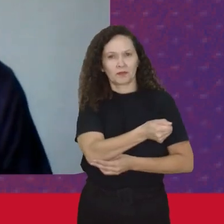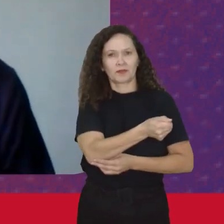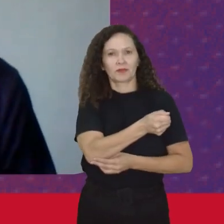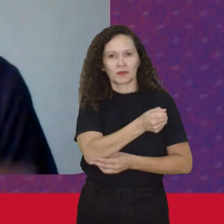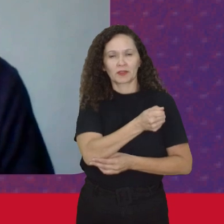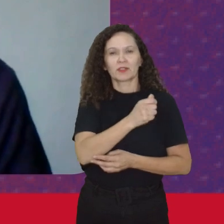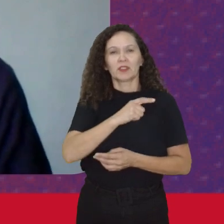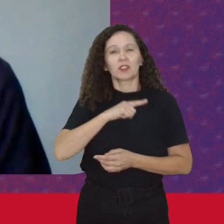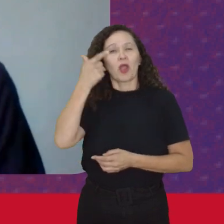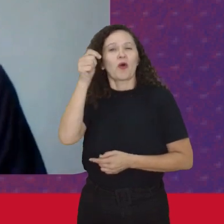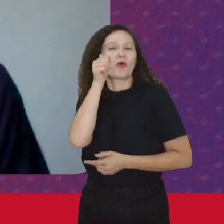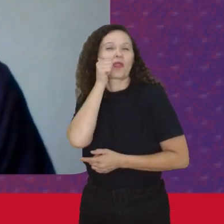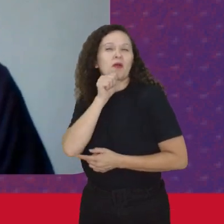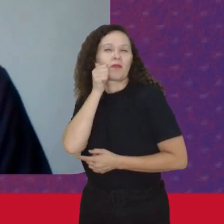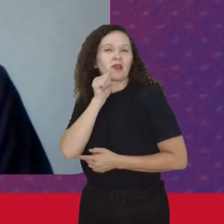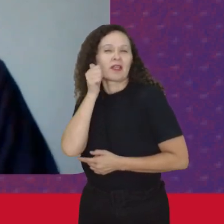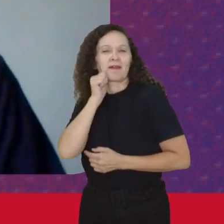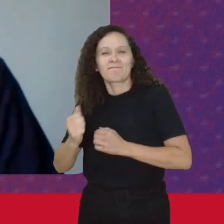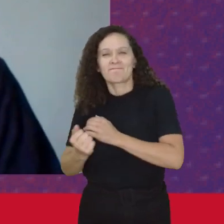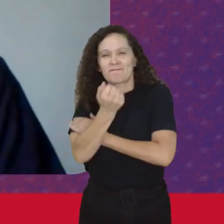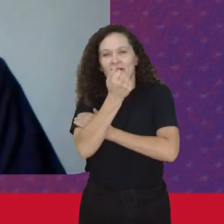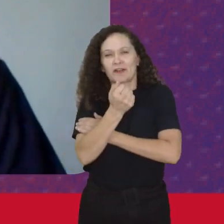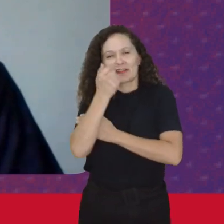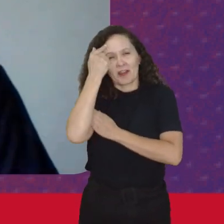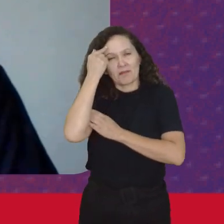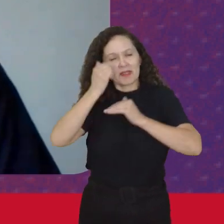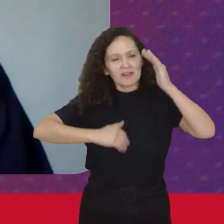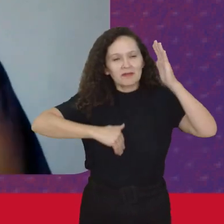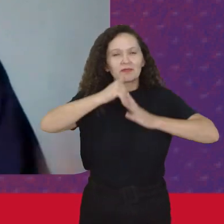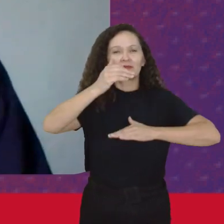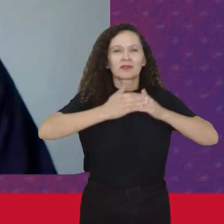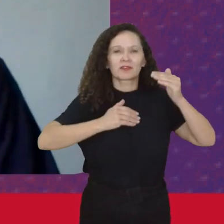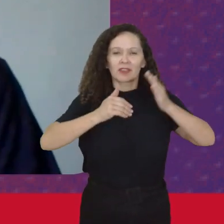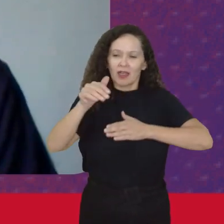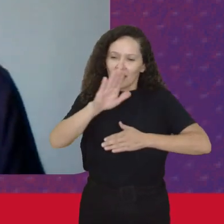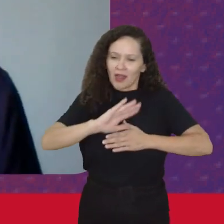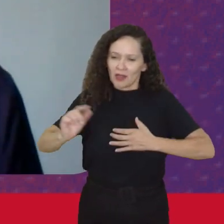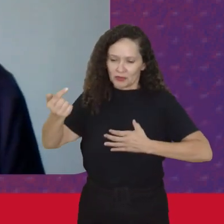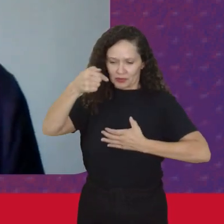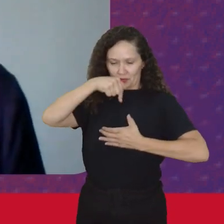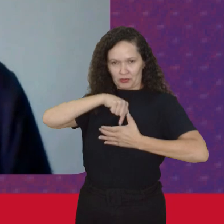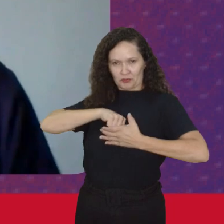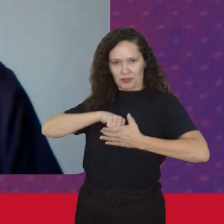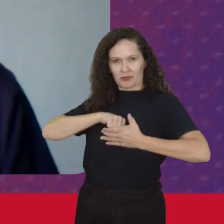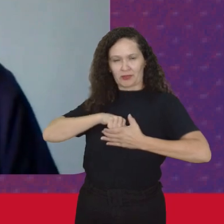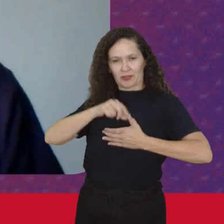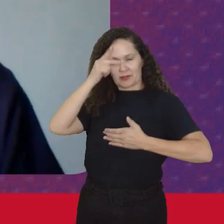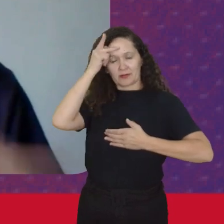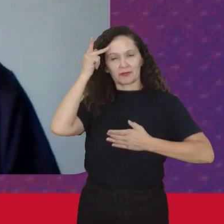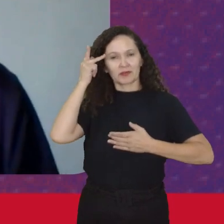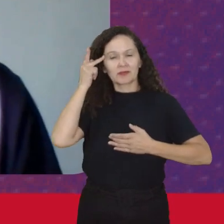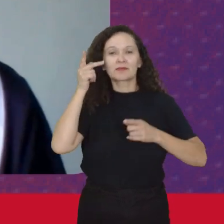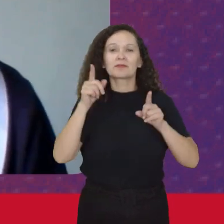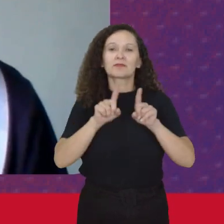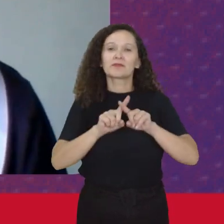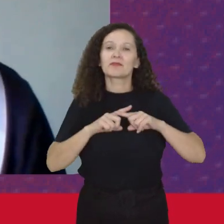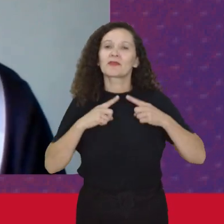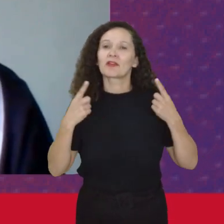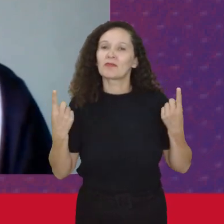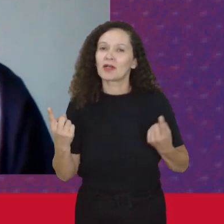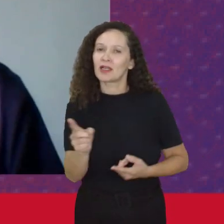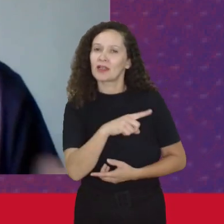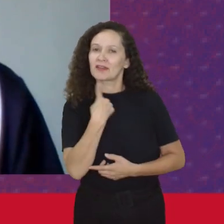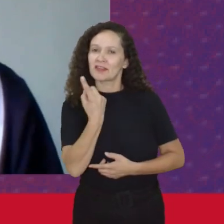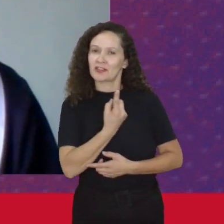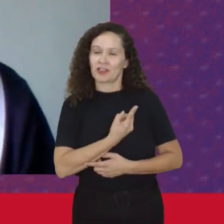Mitchell Que pensa O tema Da relação Com psicanálise Para pensar A dimensão Da subjetividade Da sexualidade Mais do ponto De vista